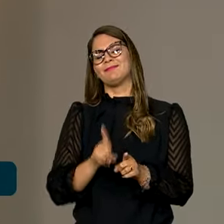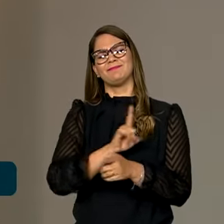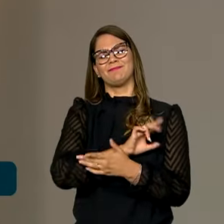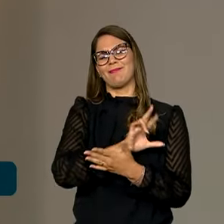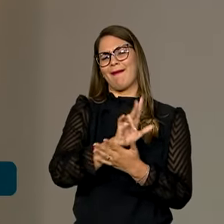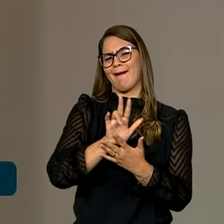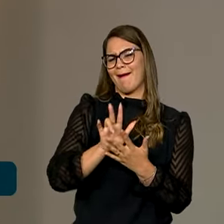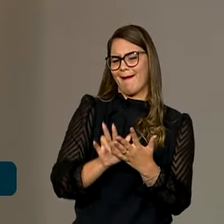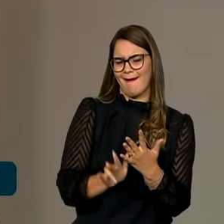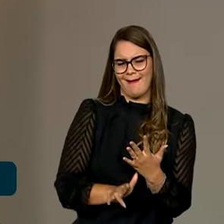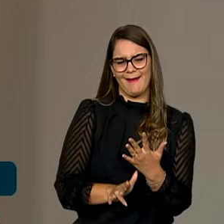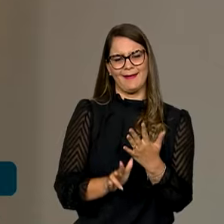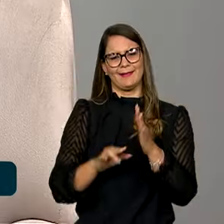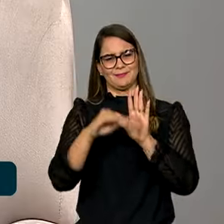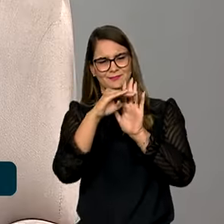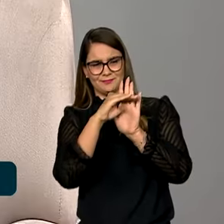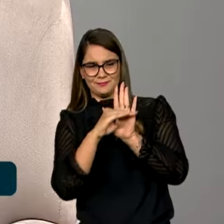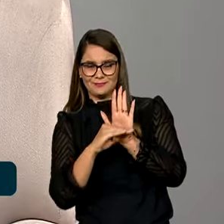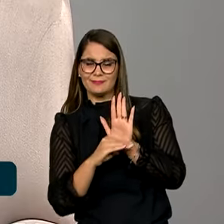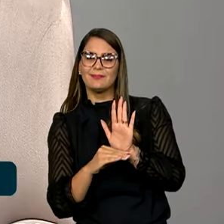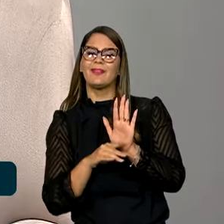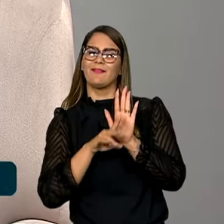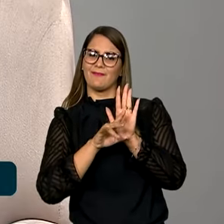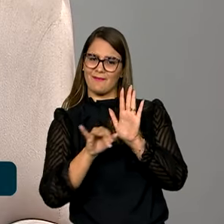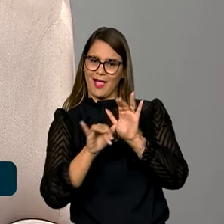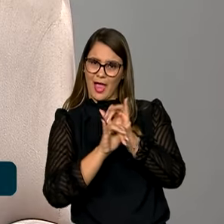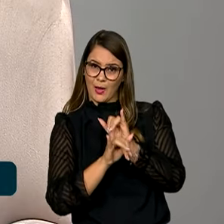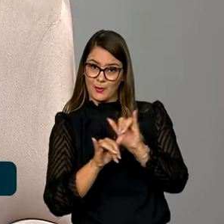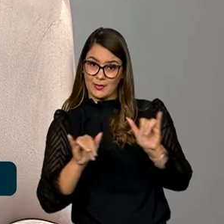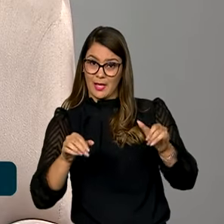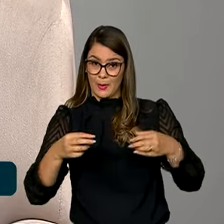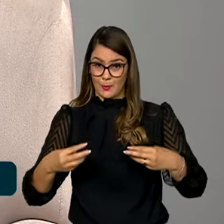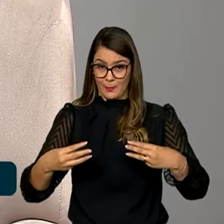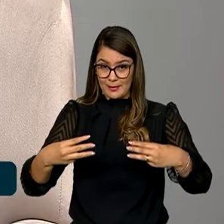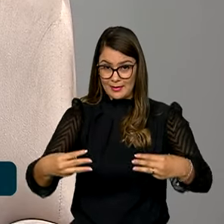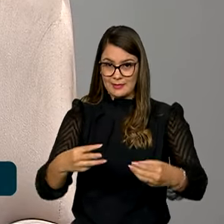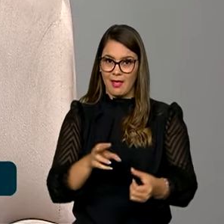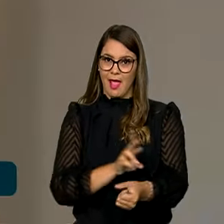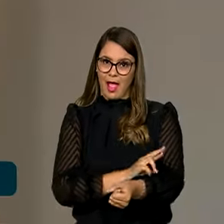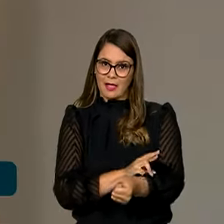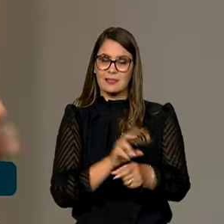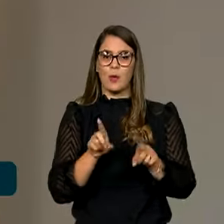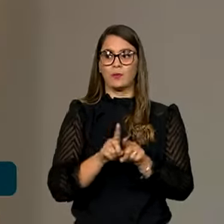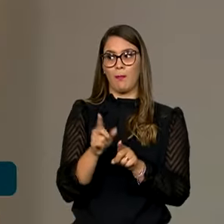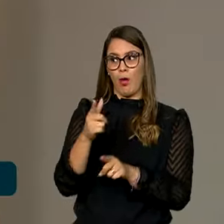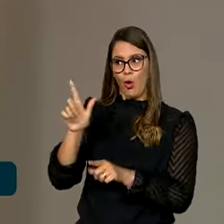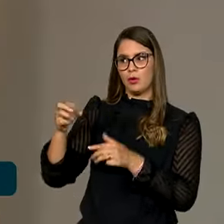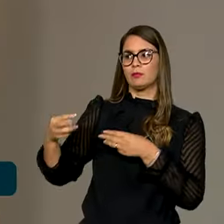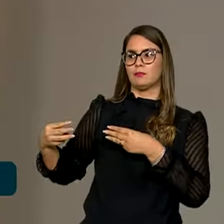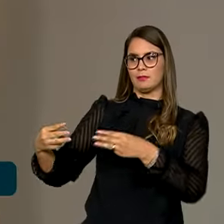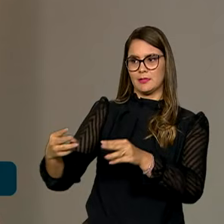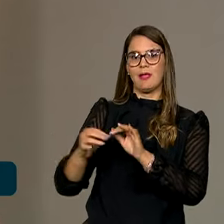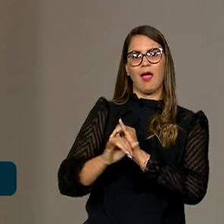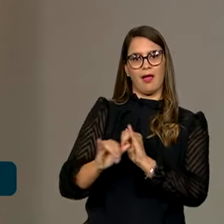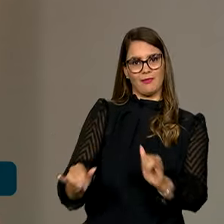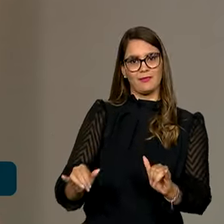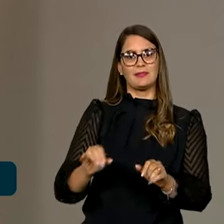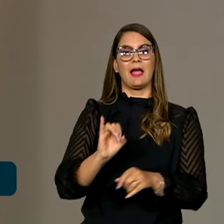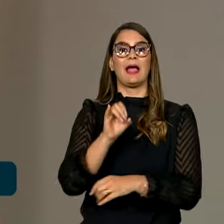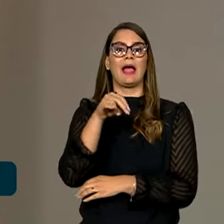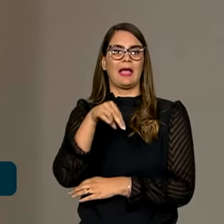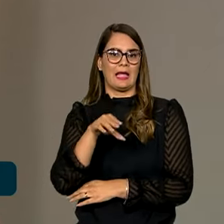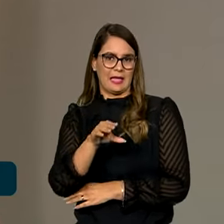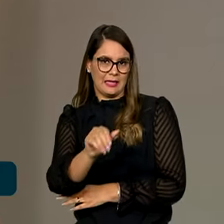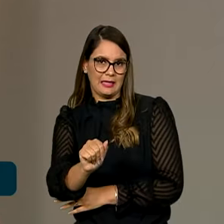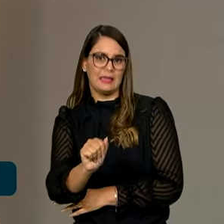de medidas que serão anunciadas não só pelo Ministério da Igualdade Racial, mas por outros ministérios também, inclusive o INCRA,